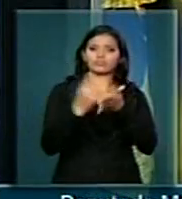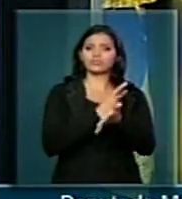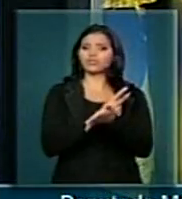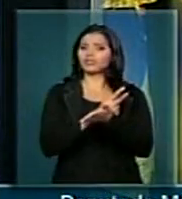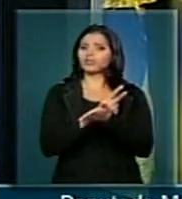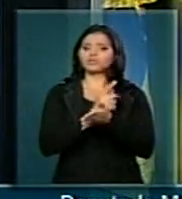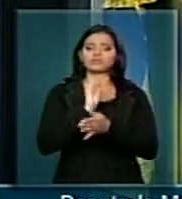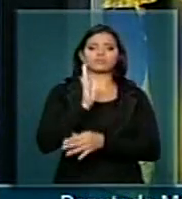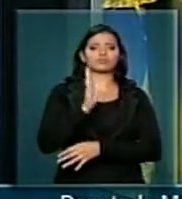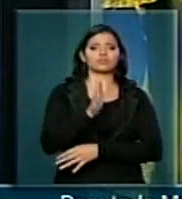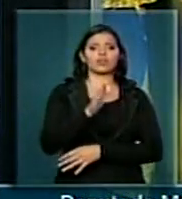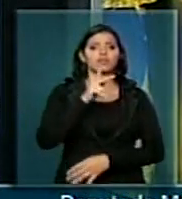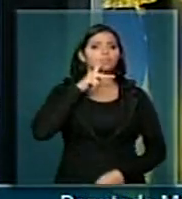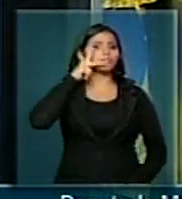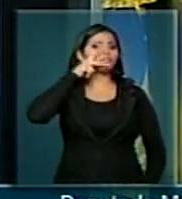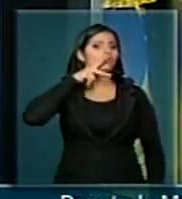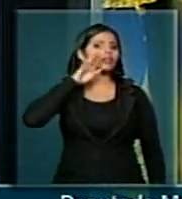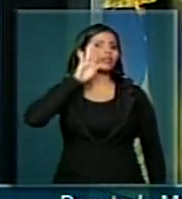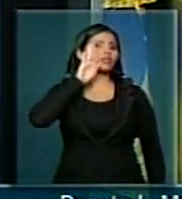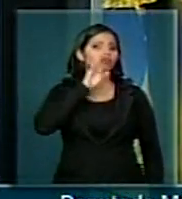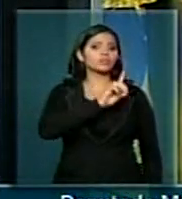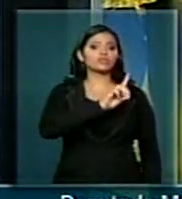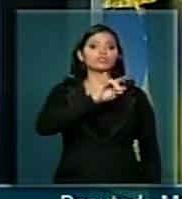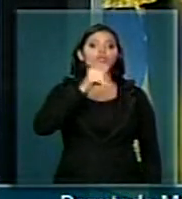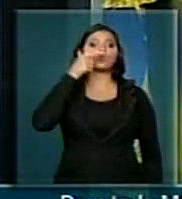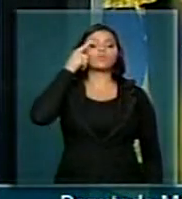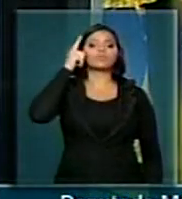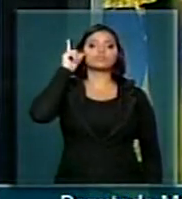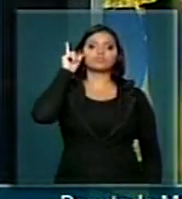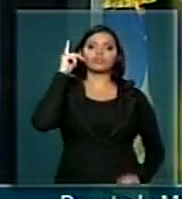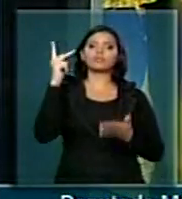ocorridos na Paraíba no dia de ontem.